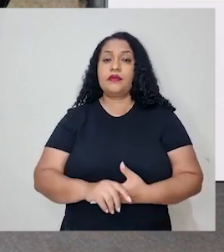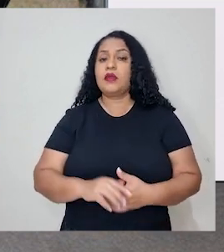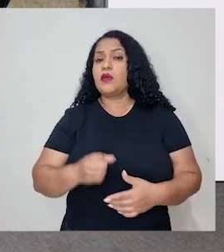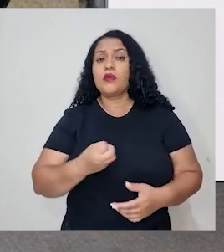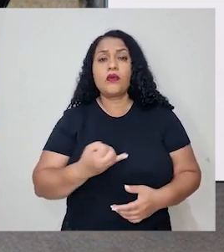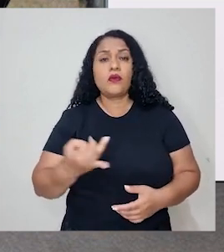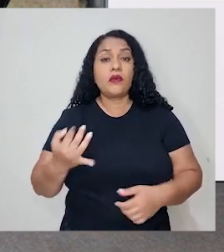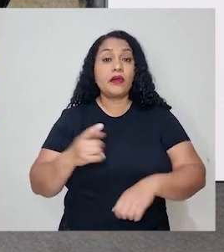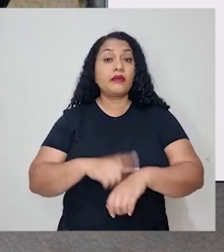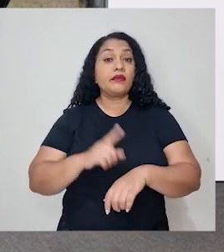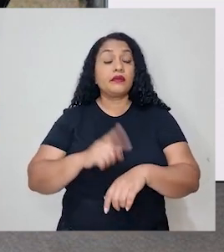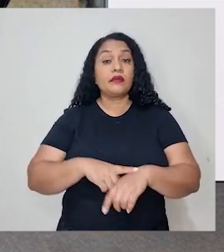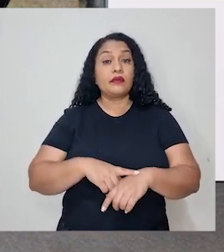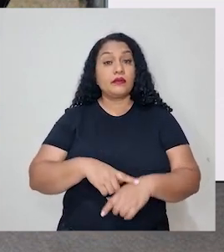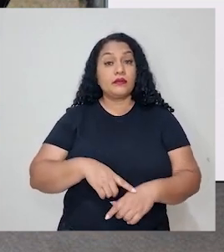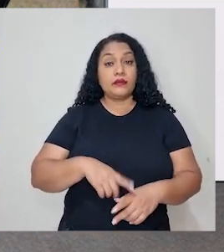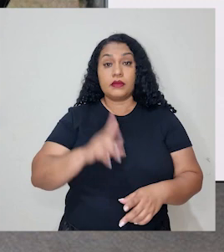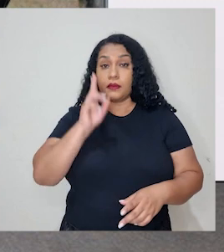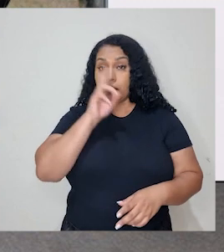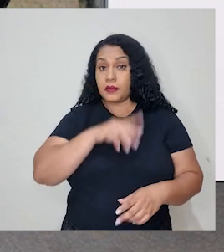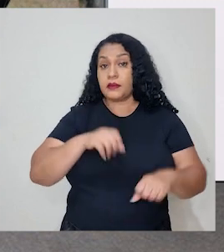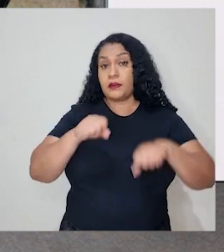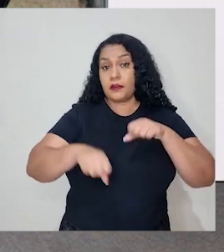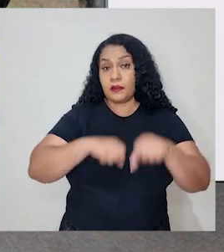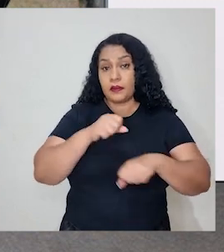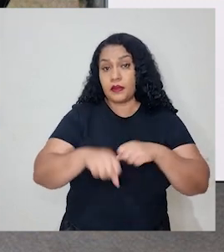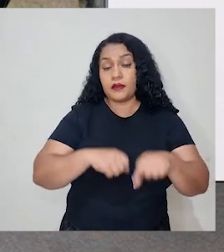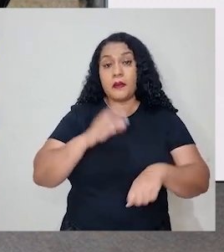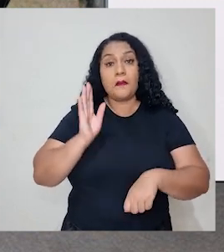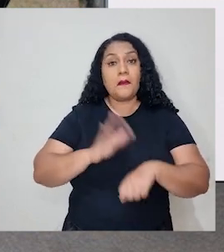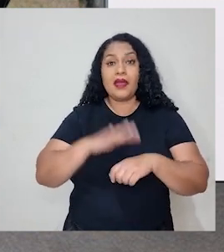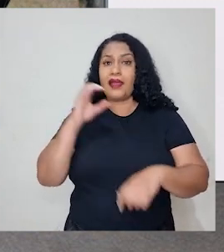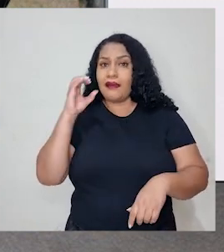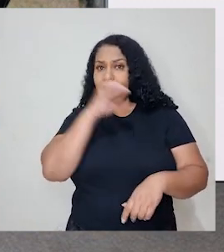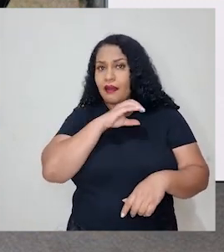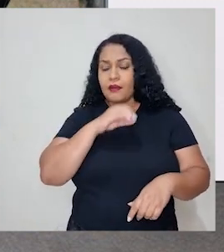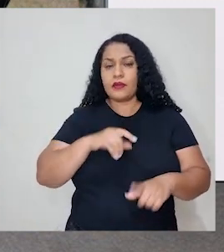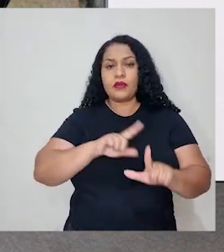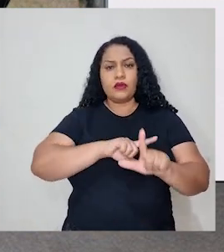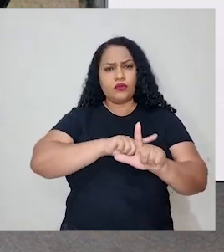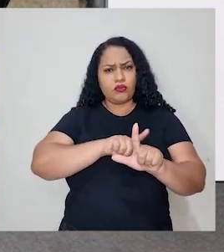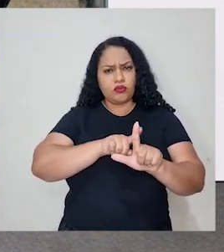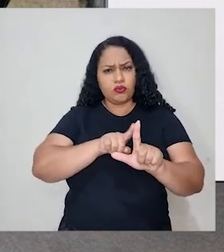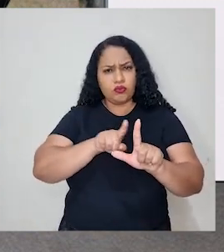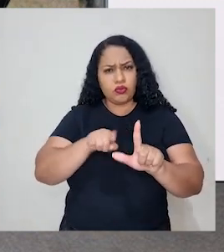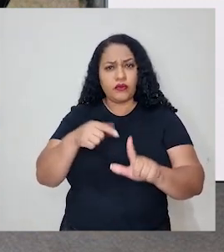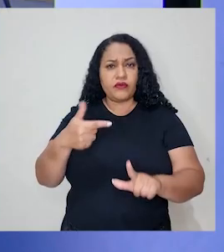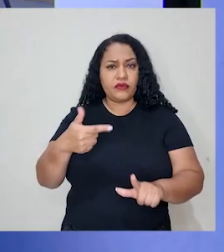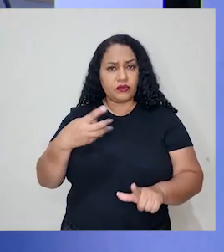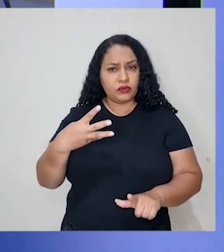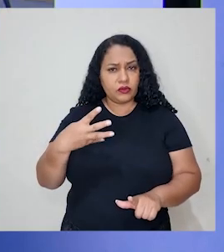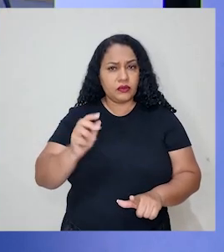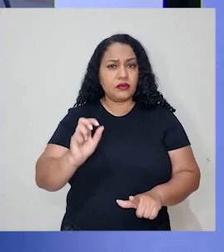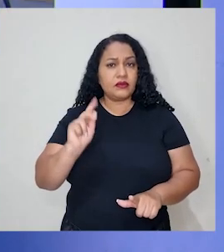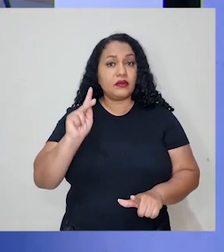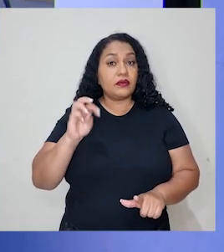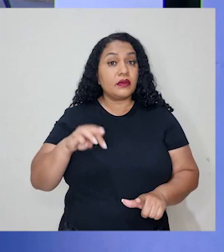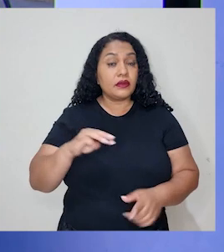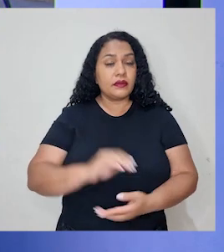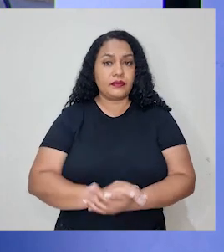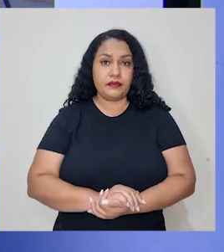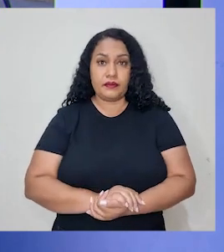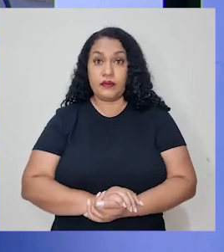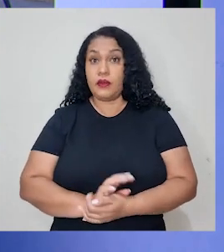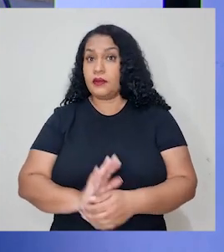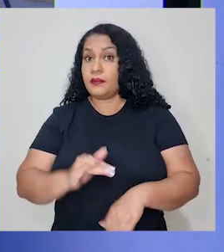mesmo ciclista demoraria se aumentasse a velocidade para 24 km por hora? Então,